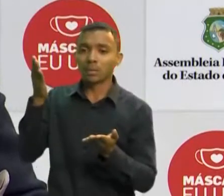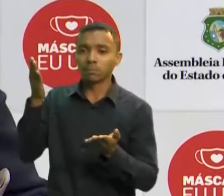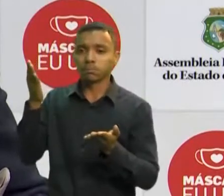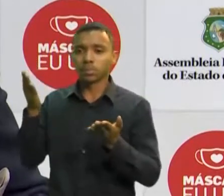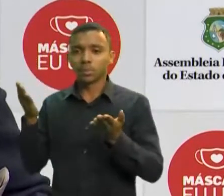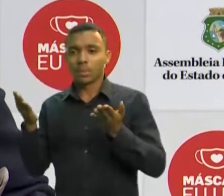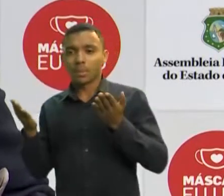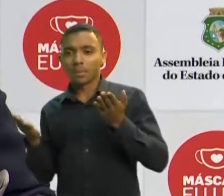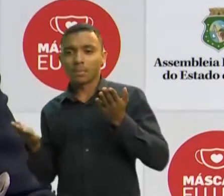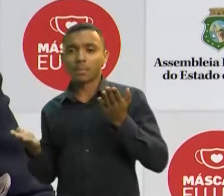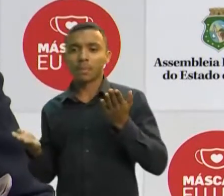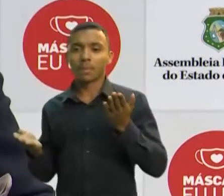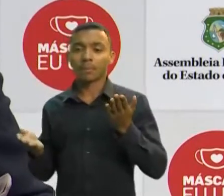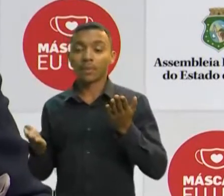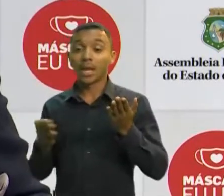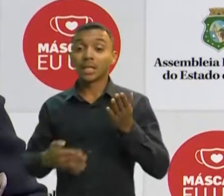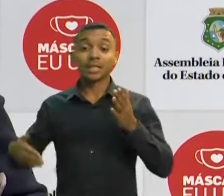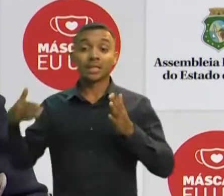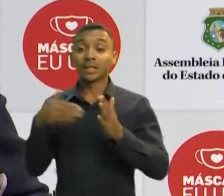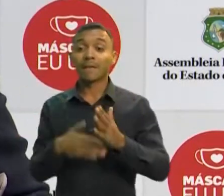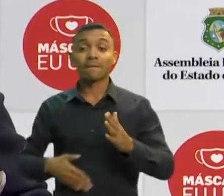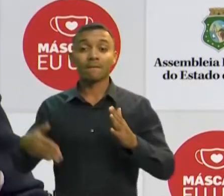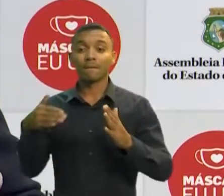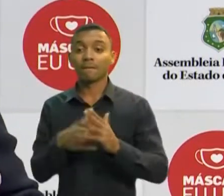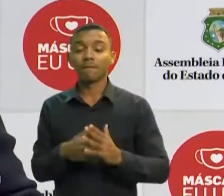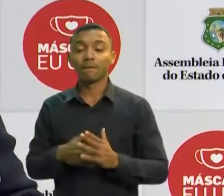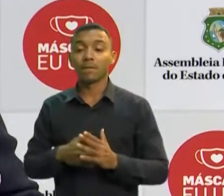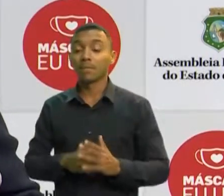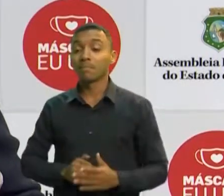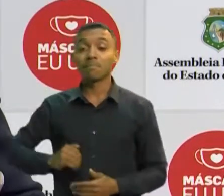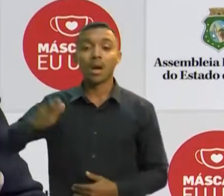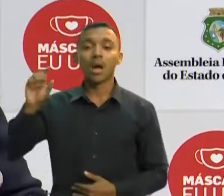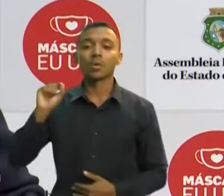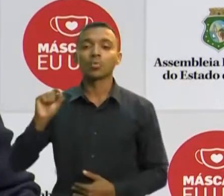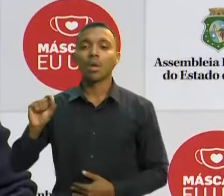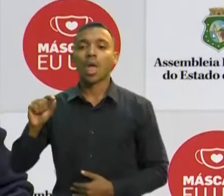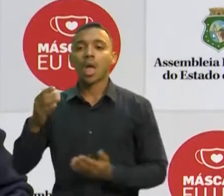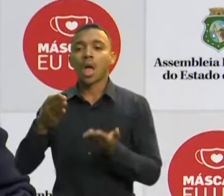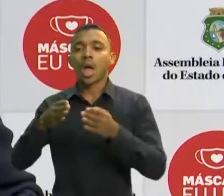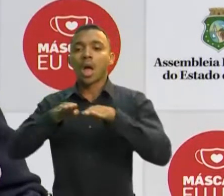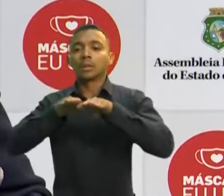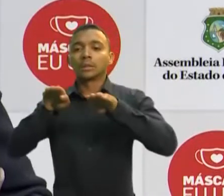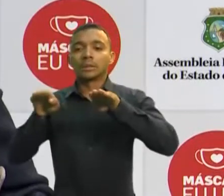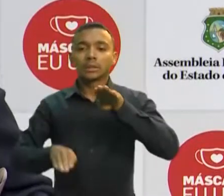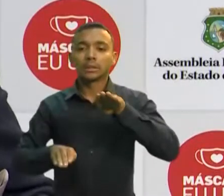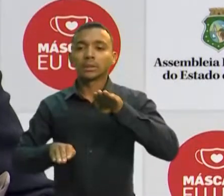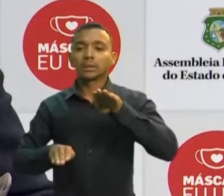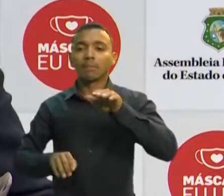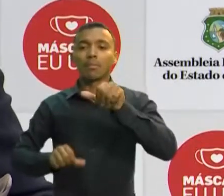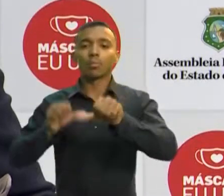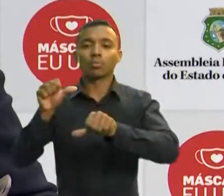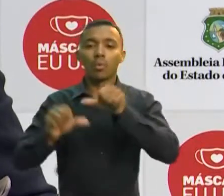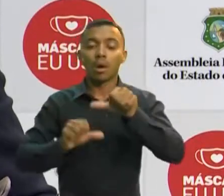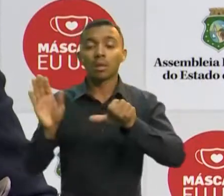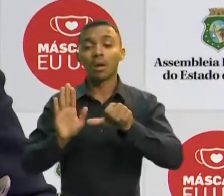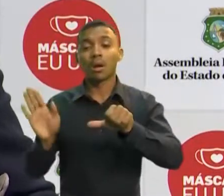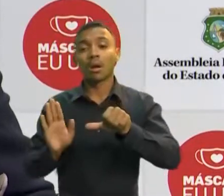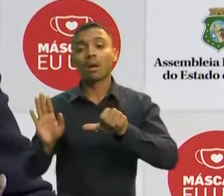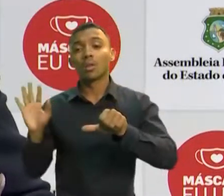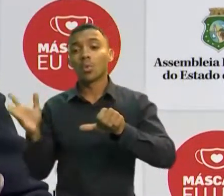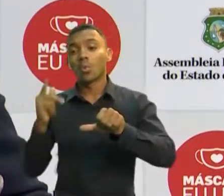não é só a correção da desigualdade, mas também a melhoria da condição de vida de toda a sociedade.